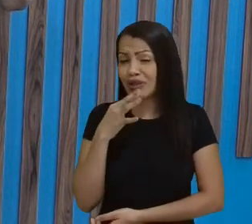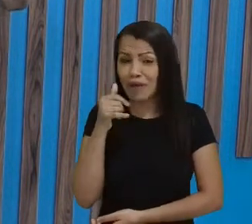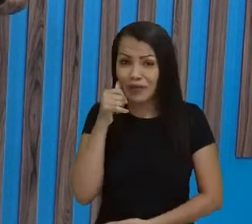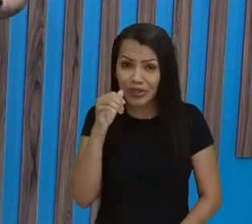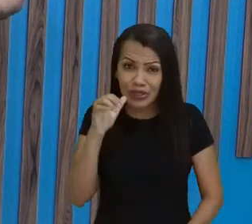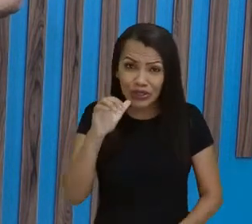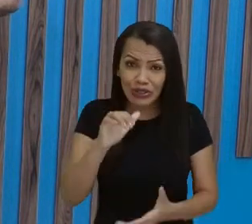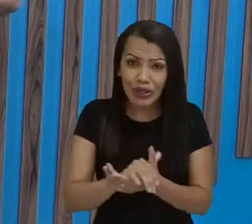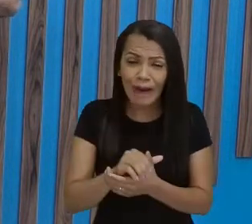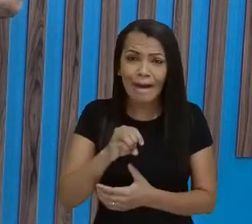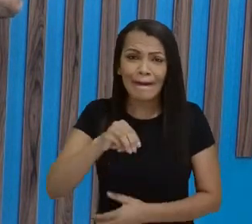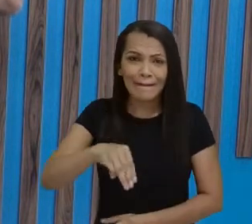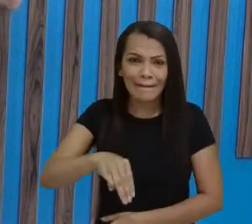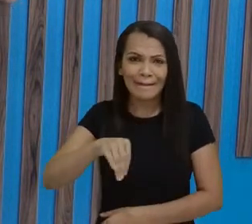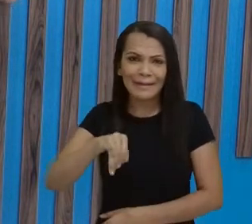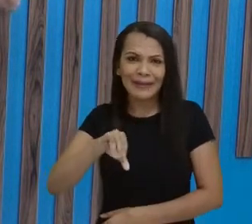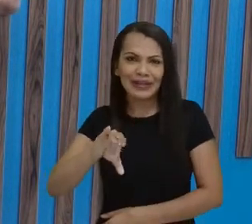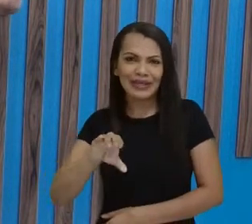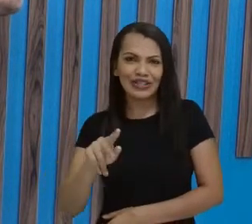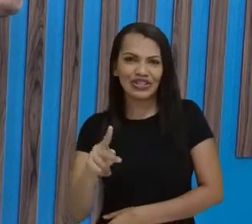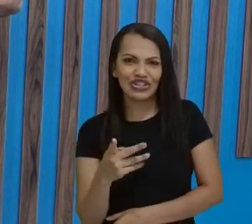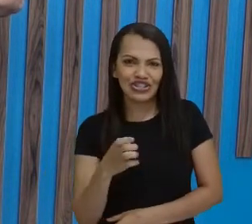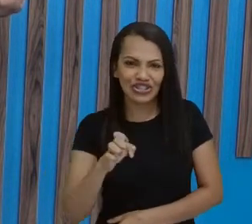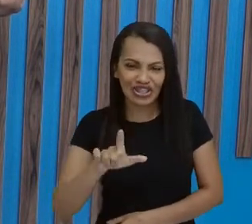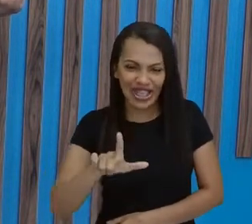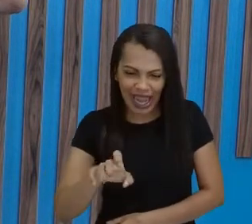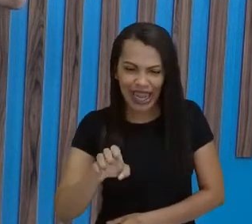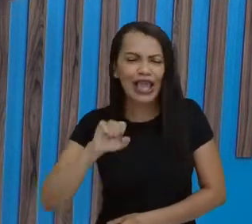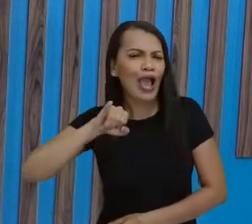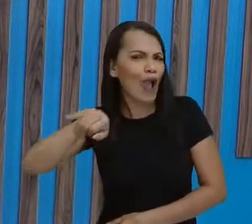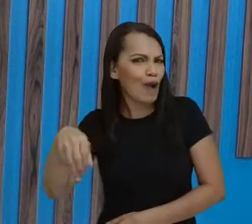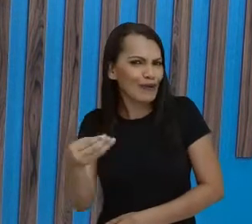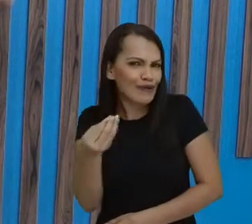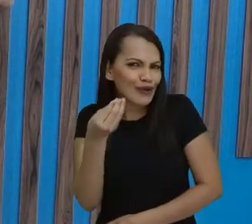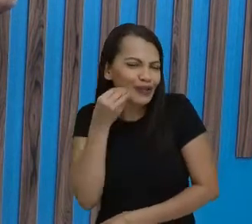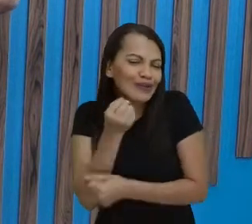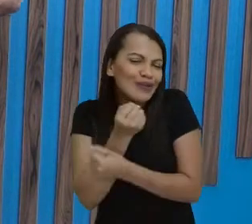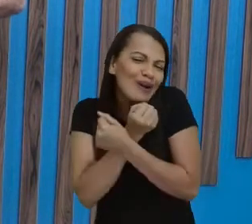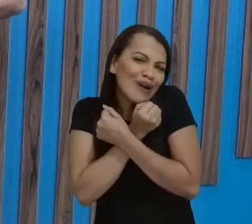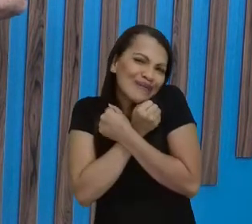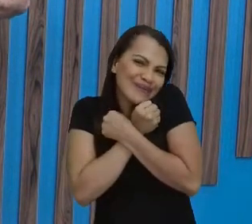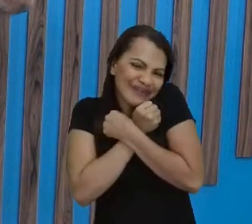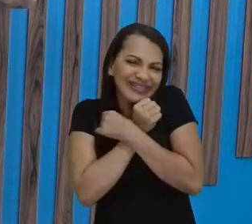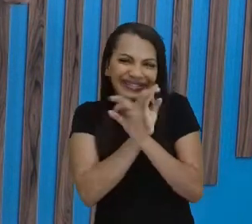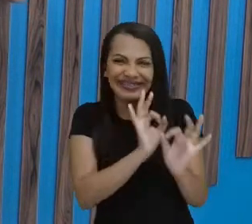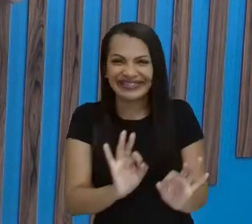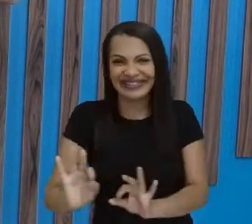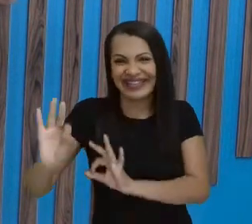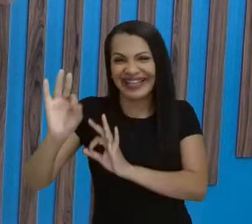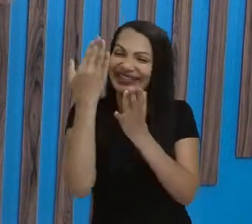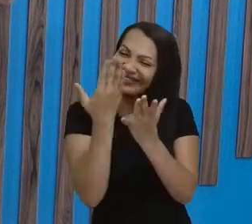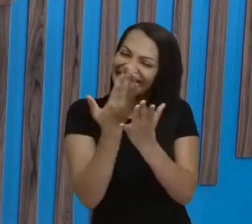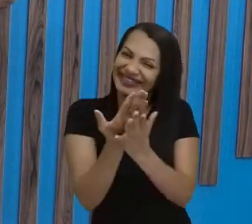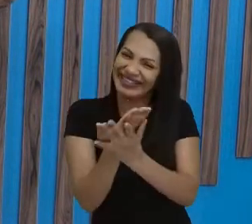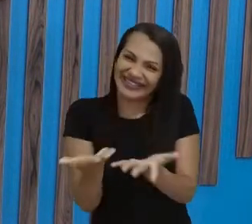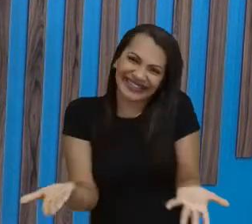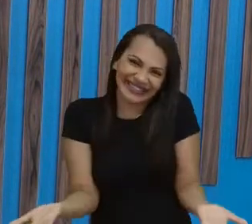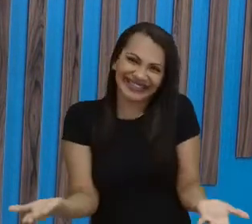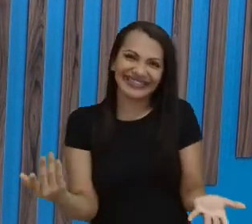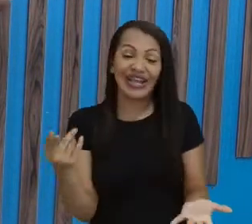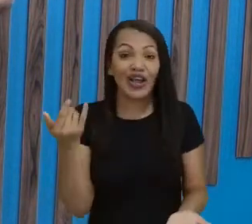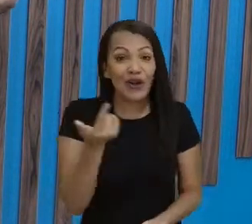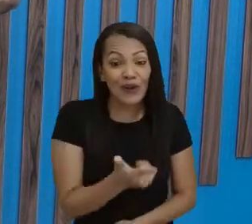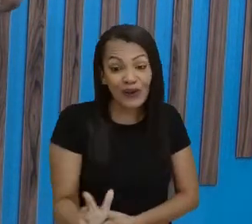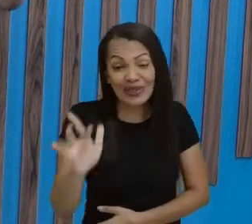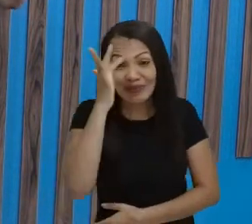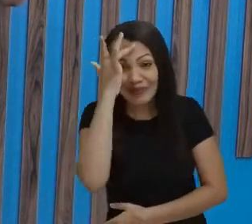Michelle, né, aproveitar pra mandar um abraço pra ela, né, que pode estar assistindo a aula nesse momento. Então, é, outras